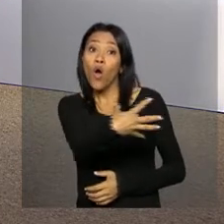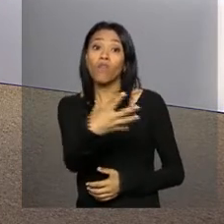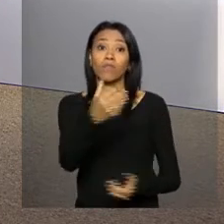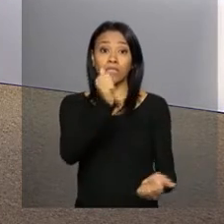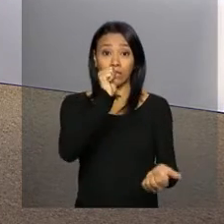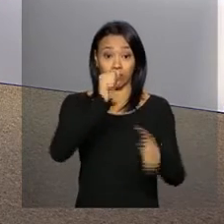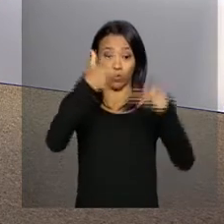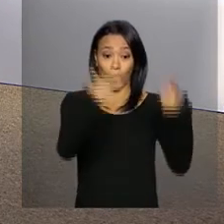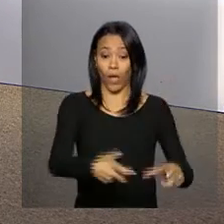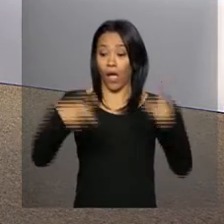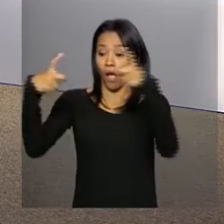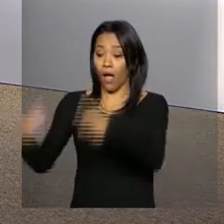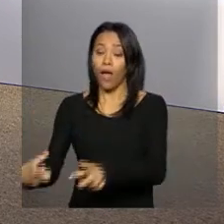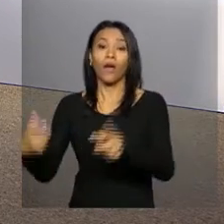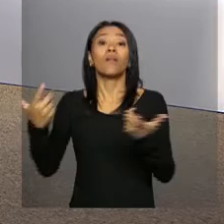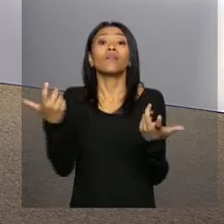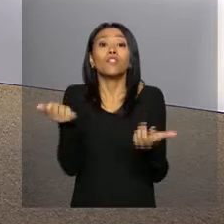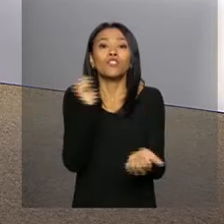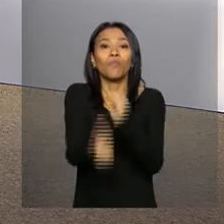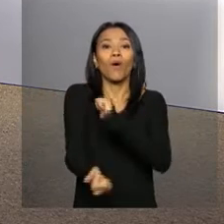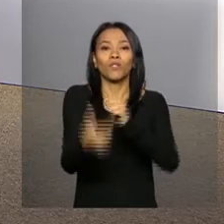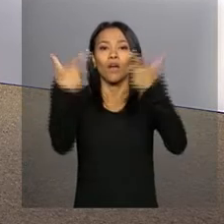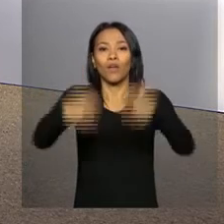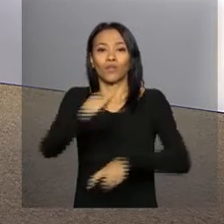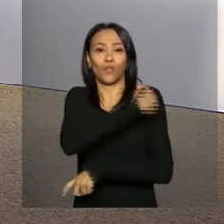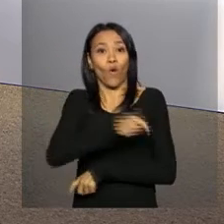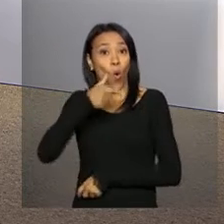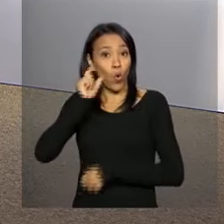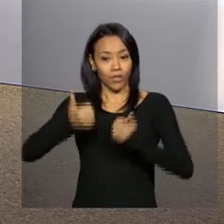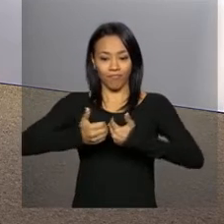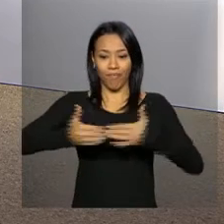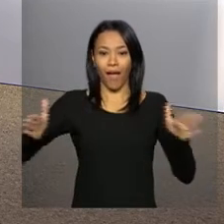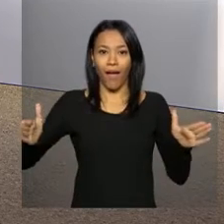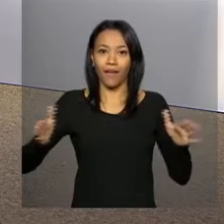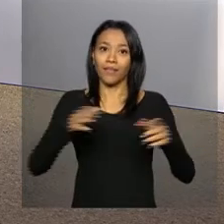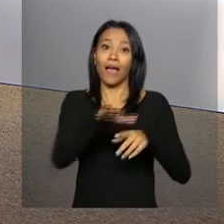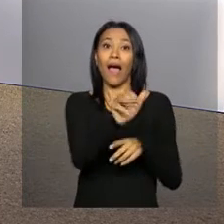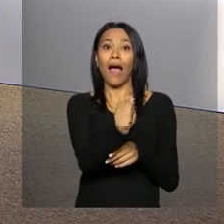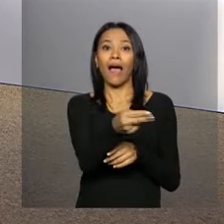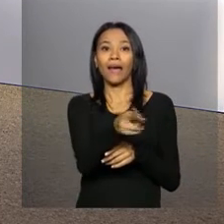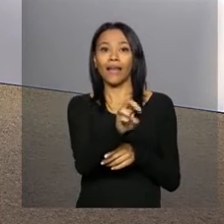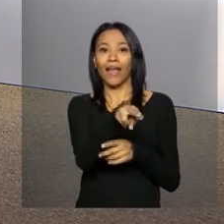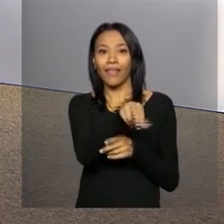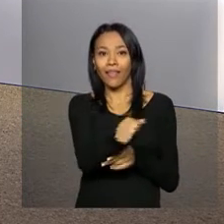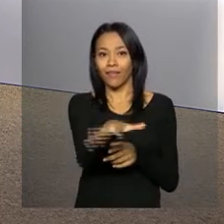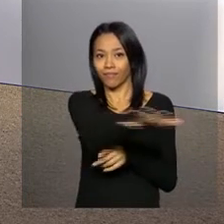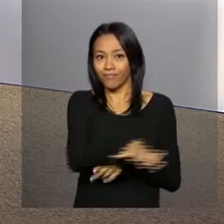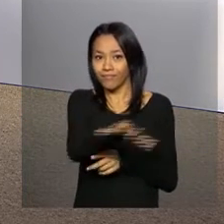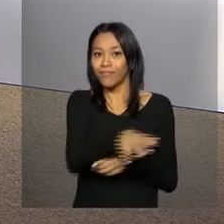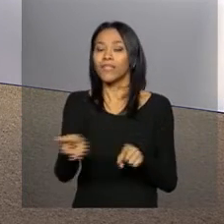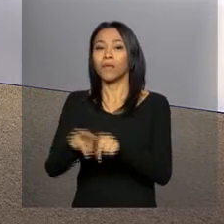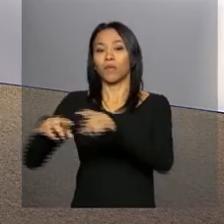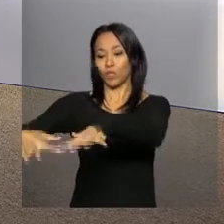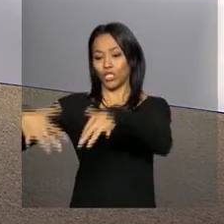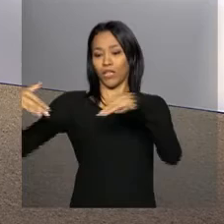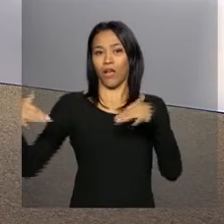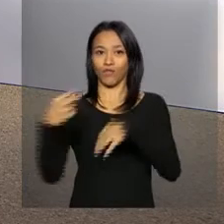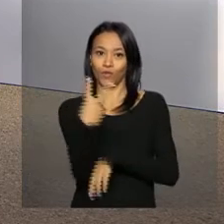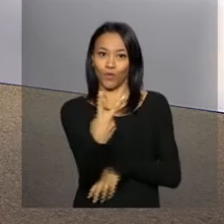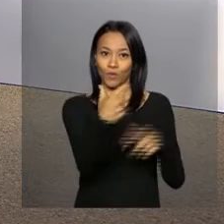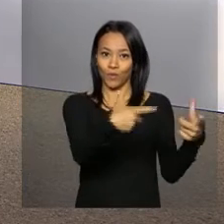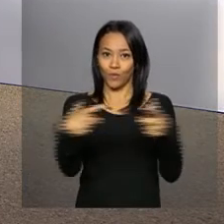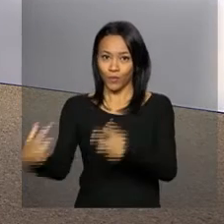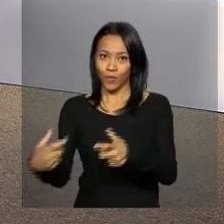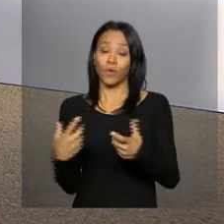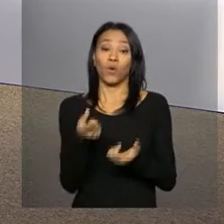esportivas para os Jogos do Rio de Janeiro foram inauguradas ontem. A Arena da Juventude e o Estádio de Deodoro. O governo federal investiu